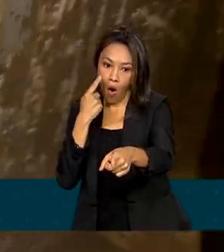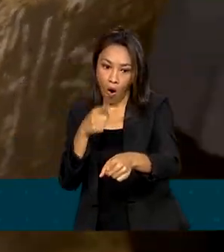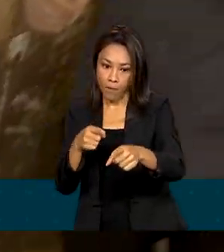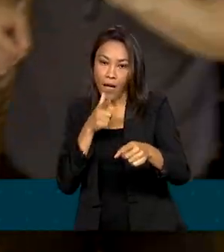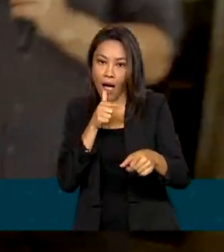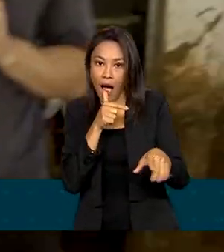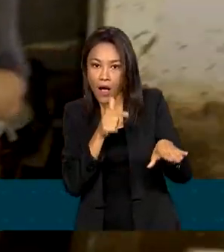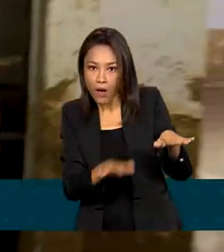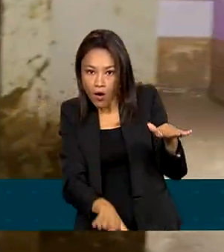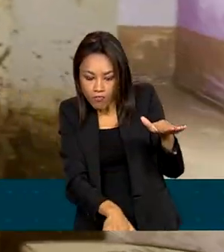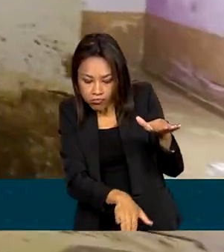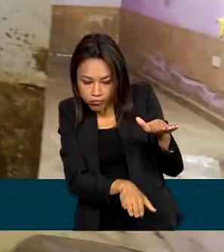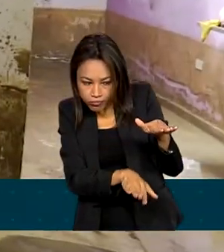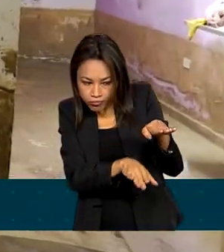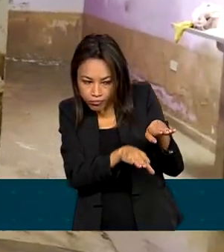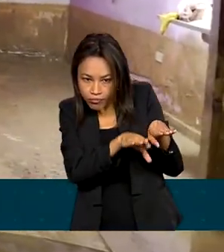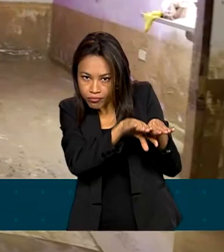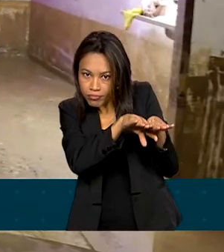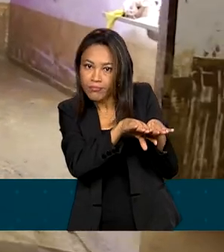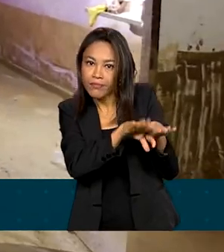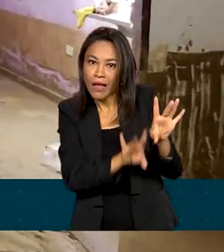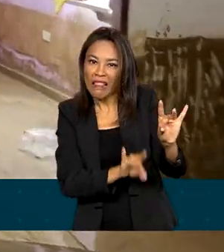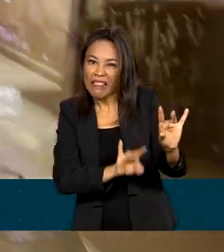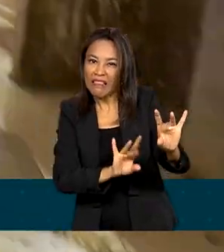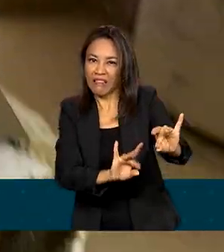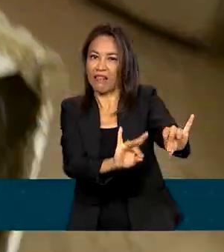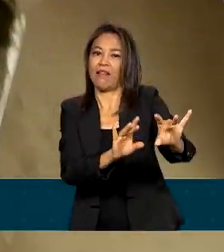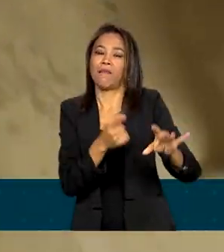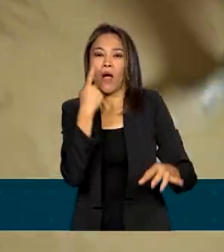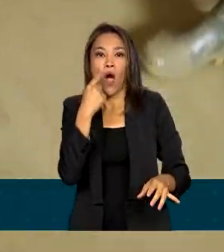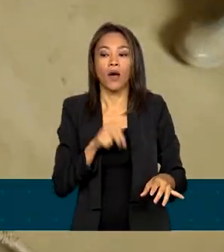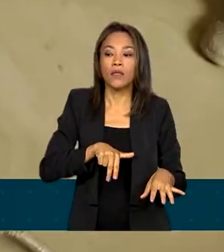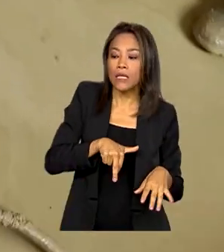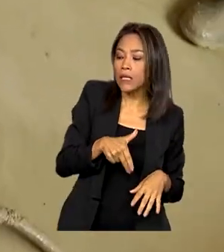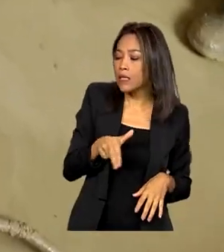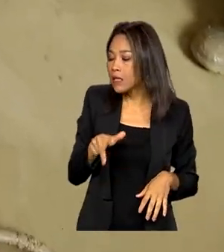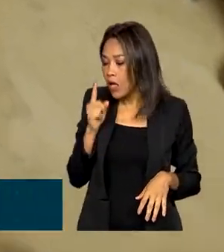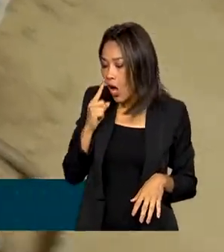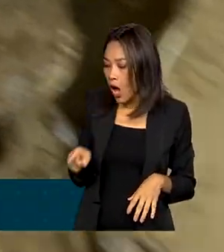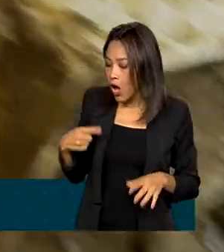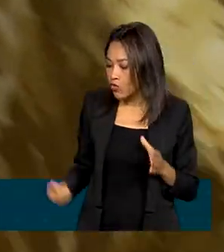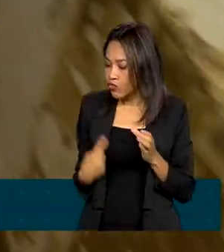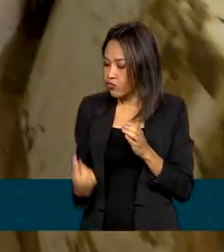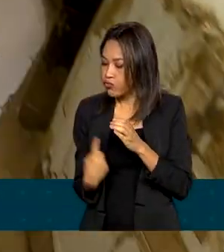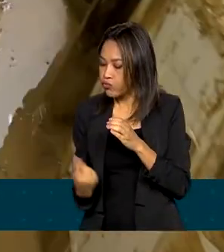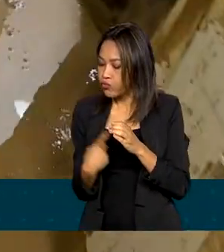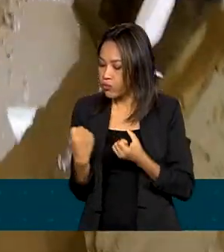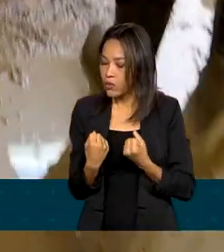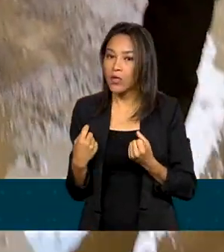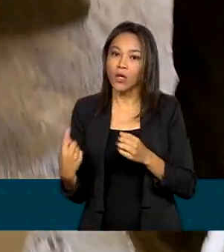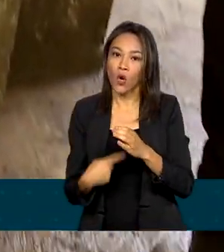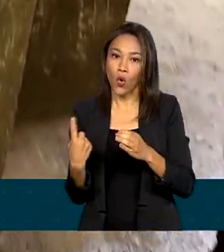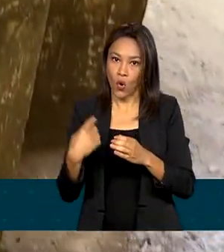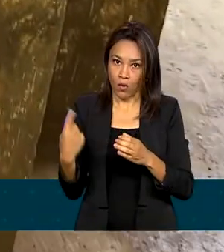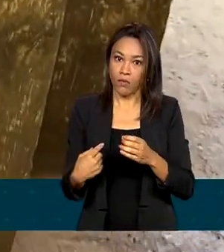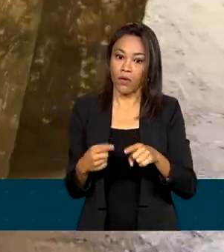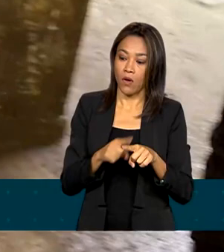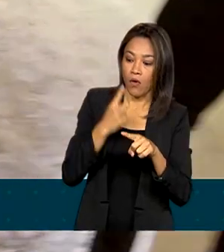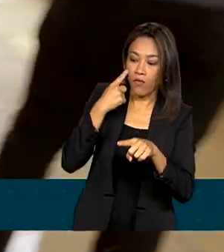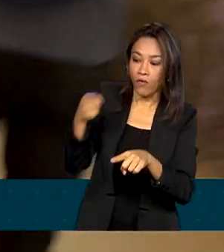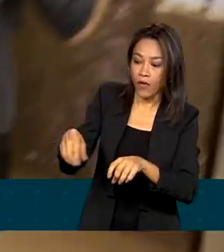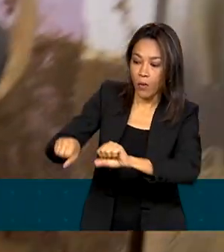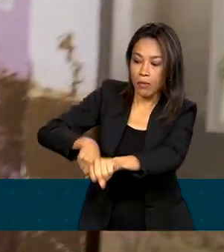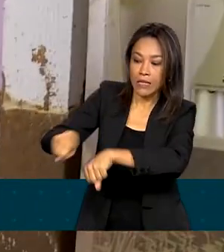altura em que a lama chegou. Andando aqui a gente vê também uma máquina de lavar, uma bicicleta também